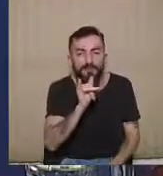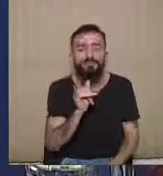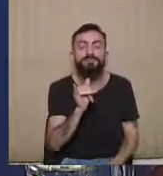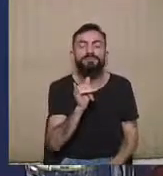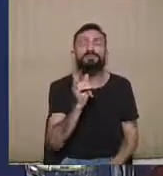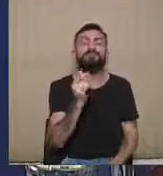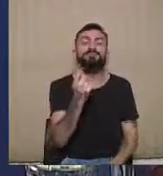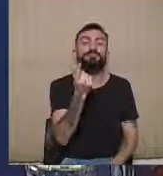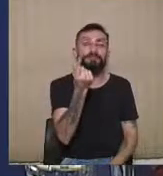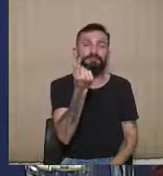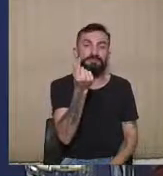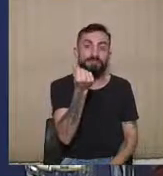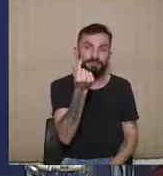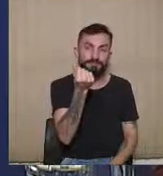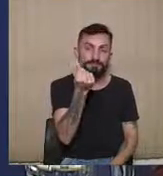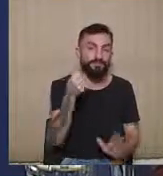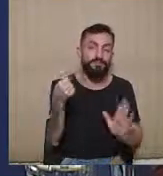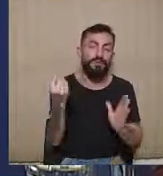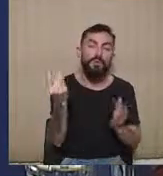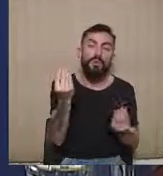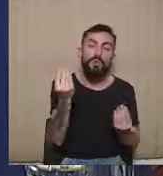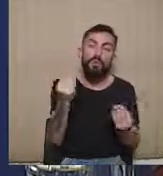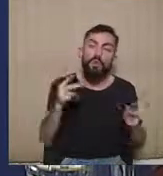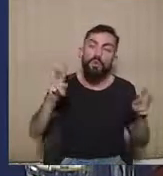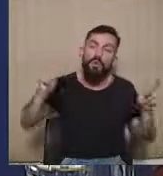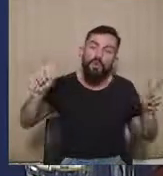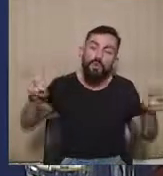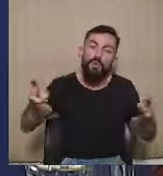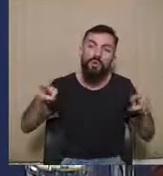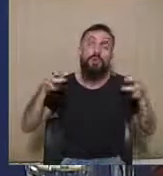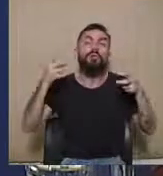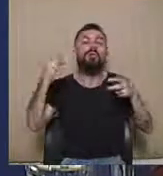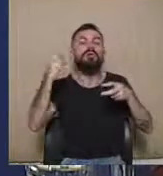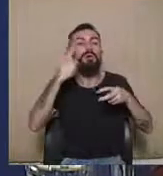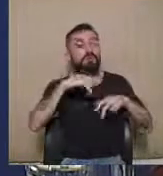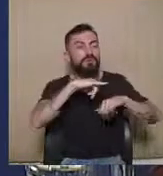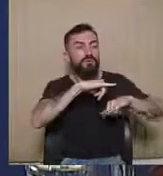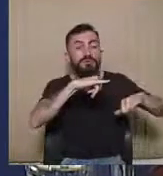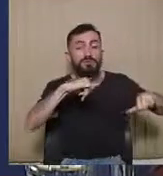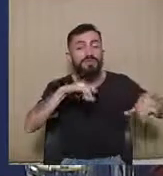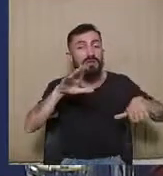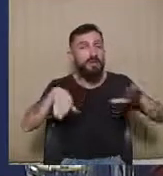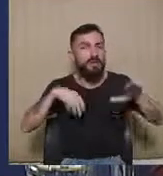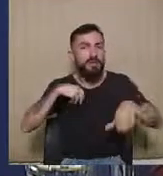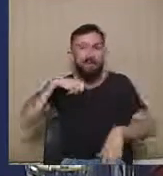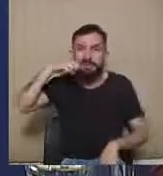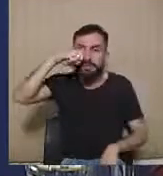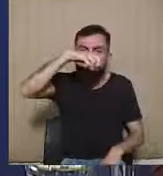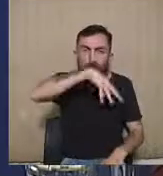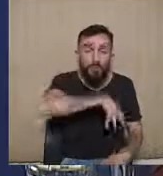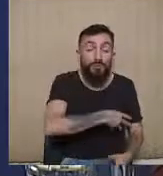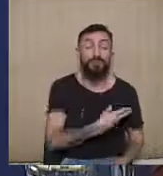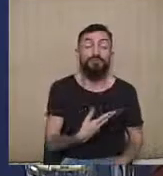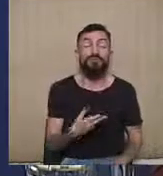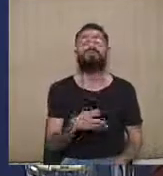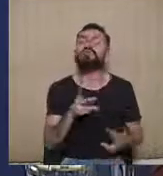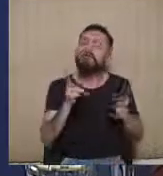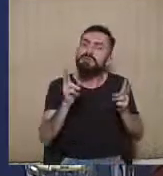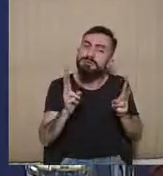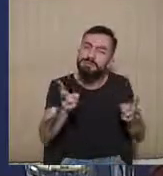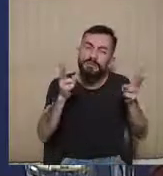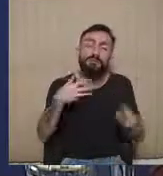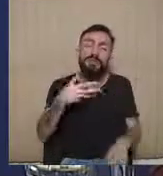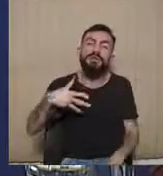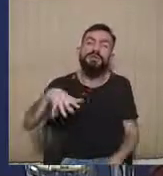de recursos e gastos ilícitos de recursos, abuso, condutas vedadas, a gente vai estar sempre trabalhando